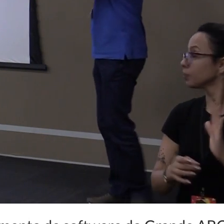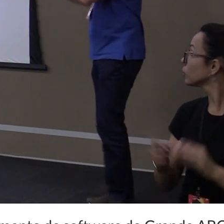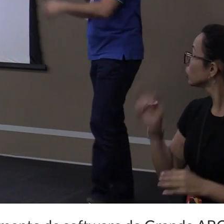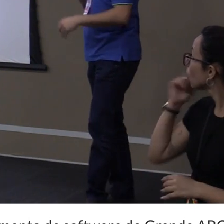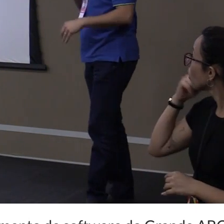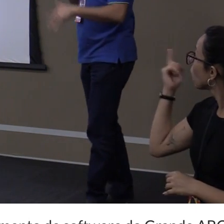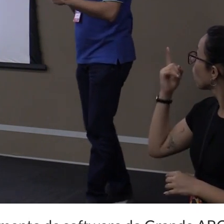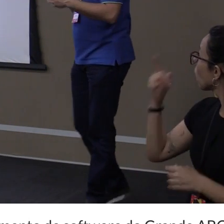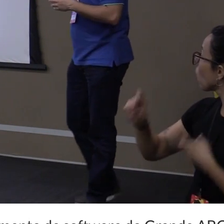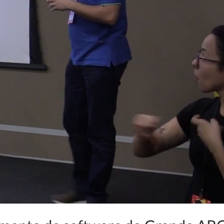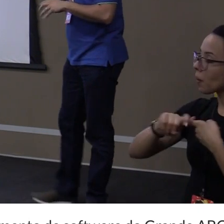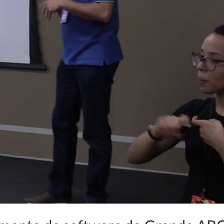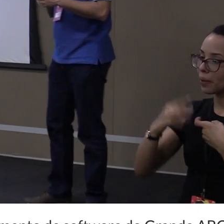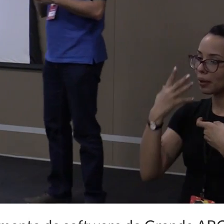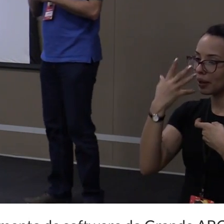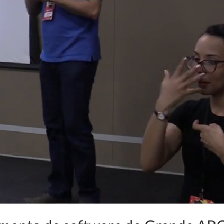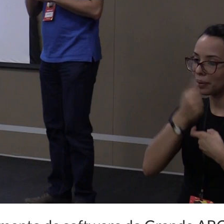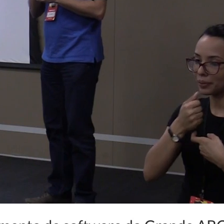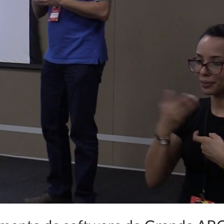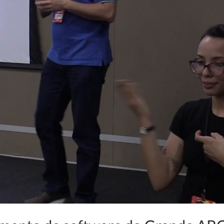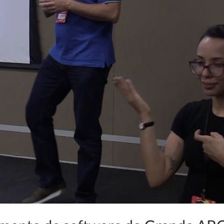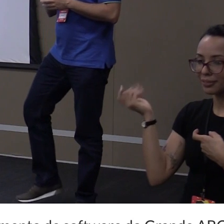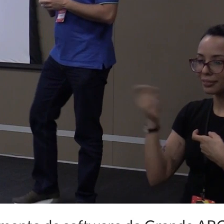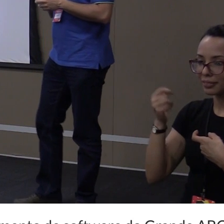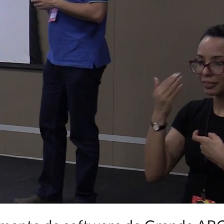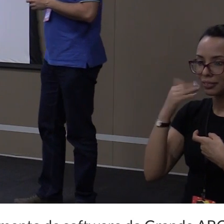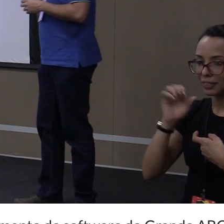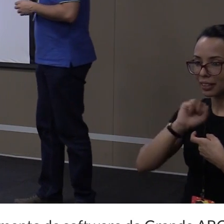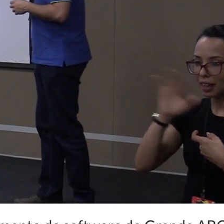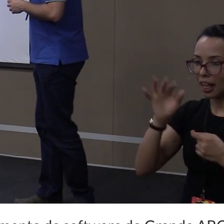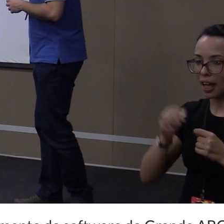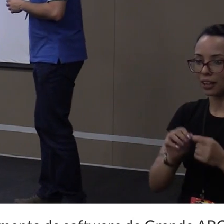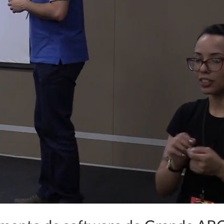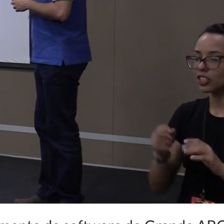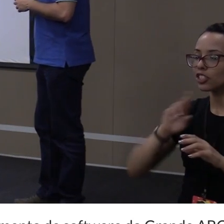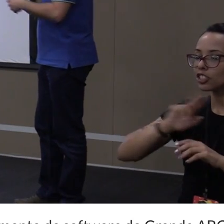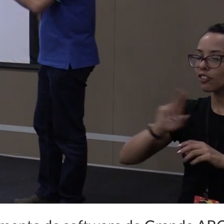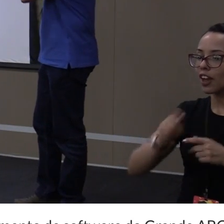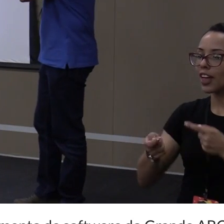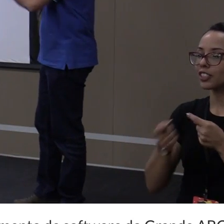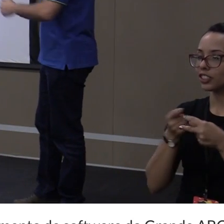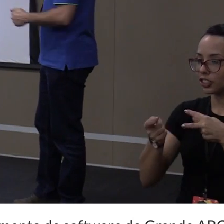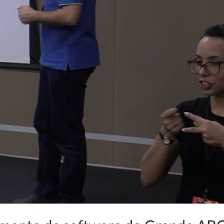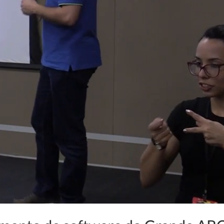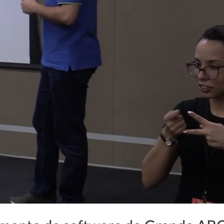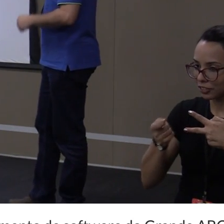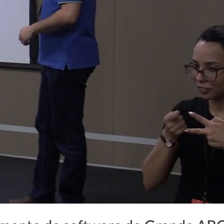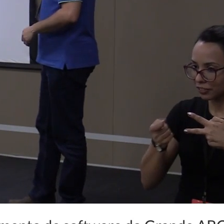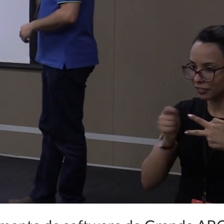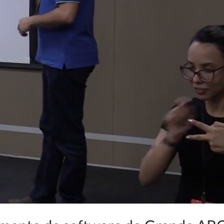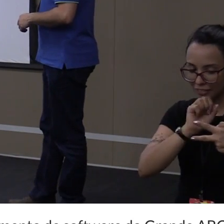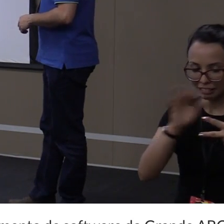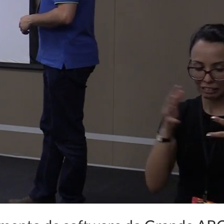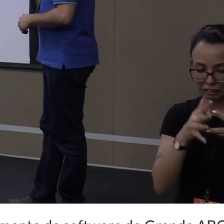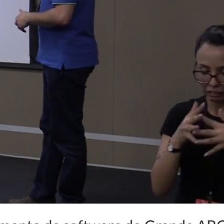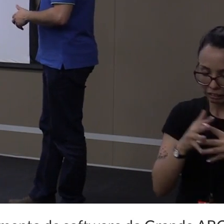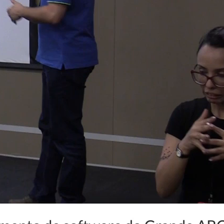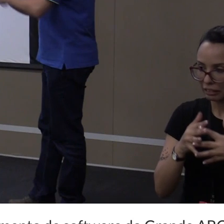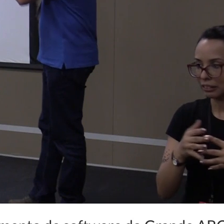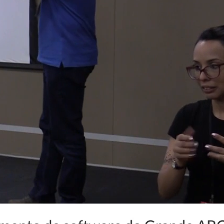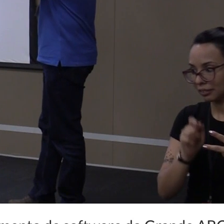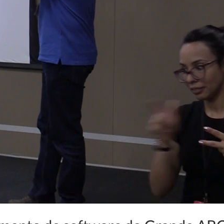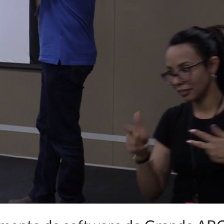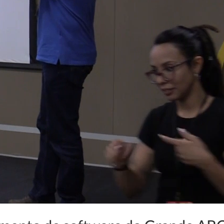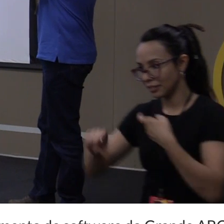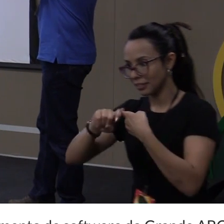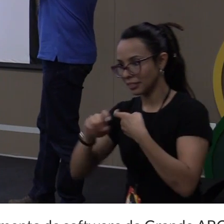é bonito. É bem legível. Não é que nem JavaScript, aquele negócio esquisito. É muito mais claro isso. Então,